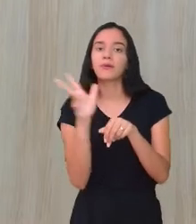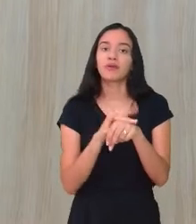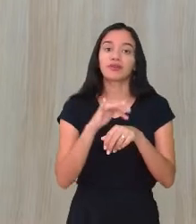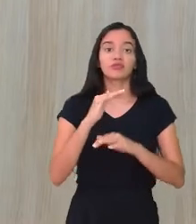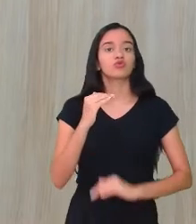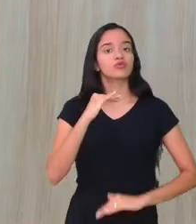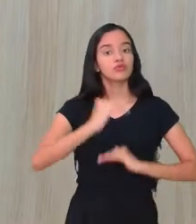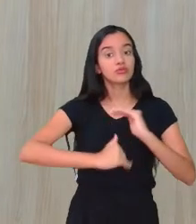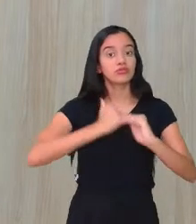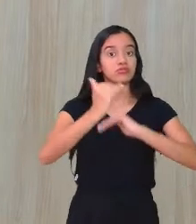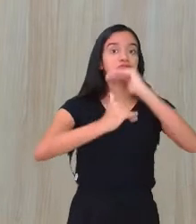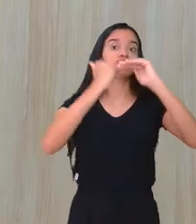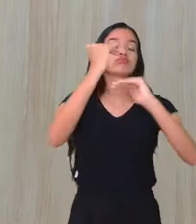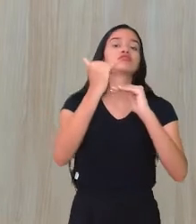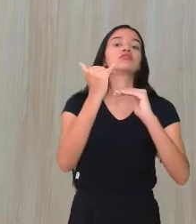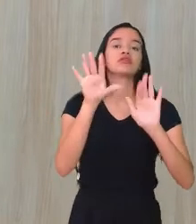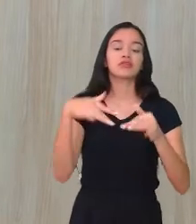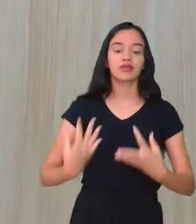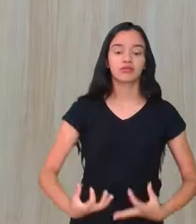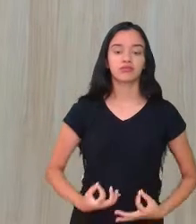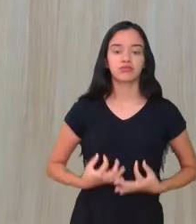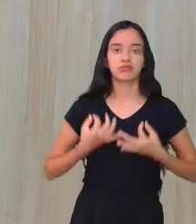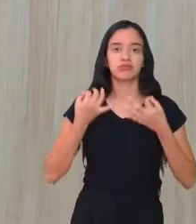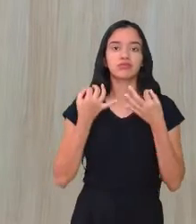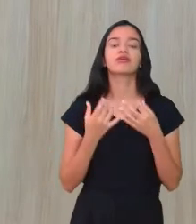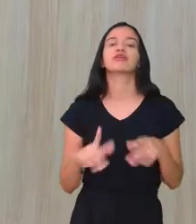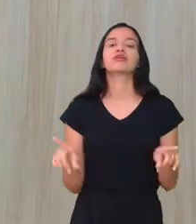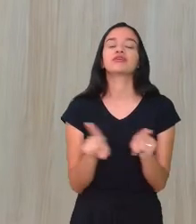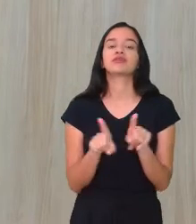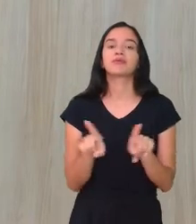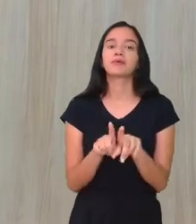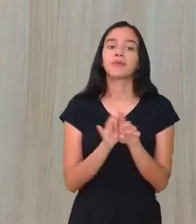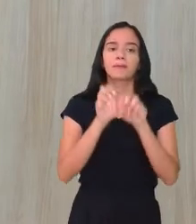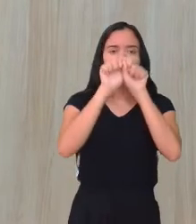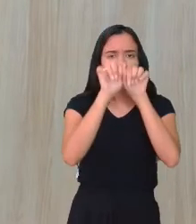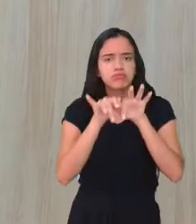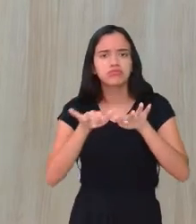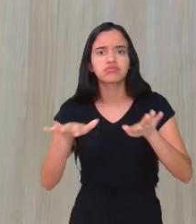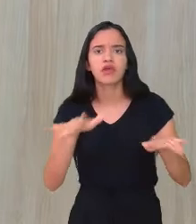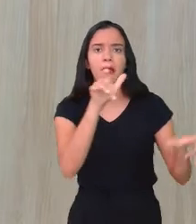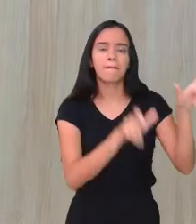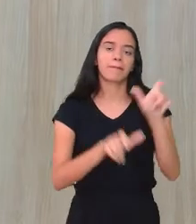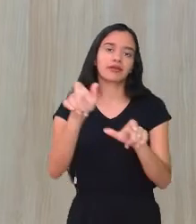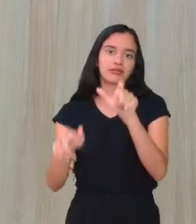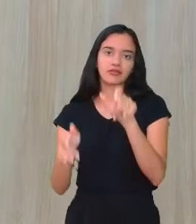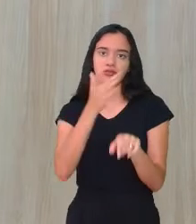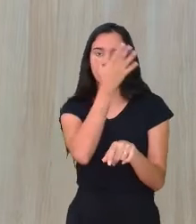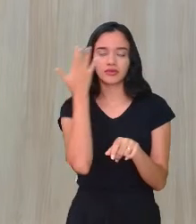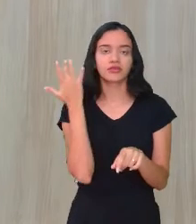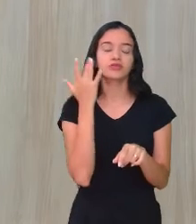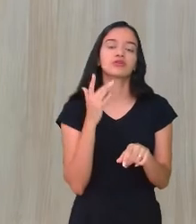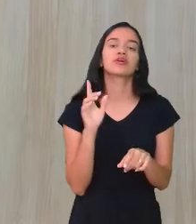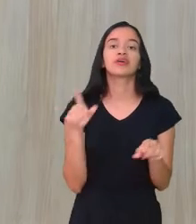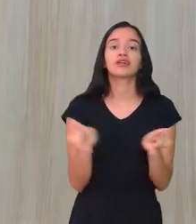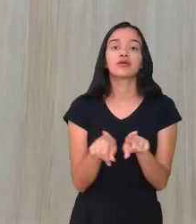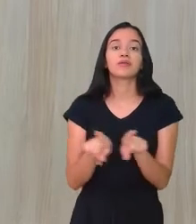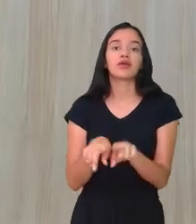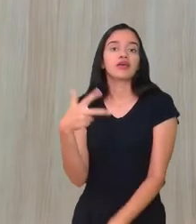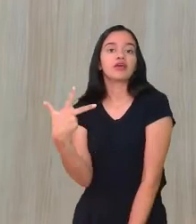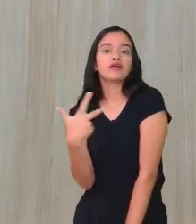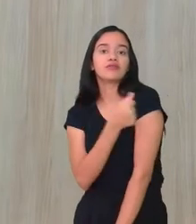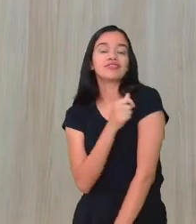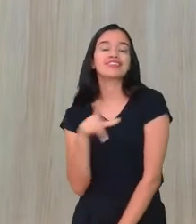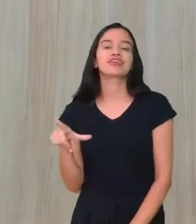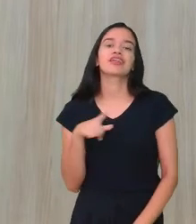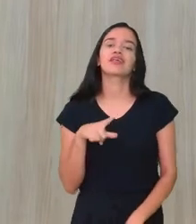avançar até chegar um câncer e também para não estar contaminando outras pessoas. E a vacina, quem